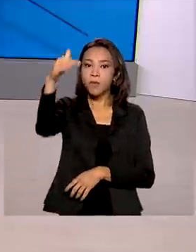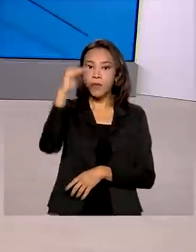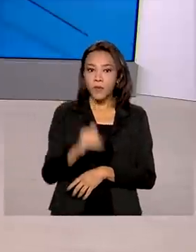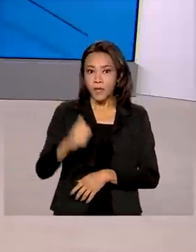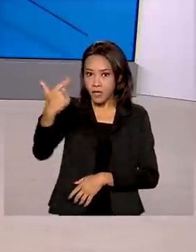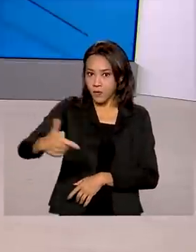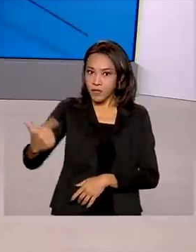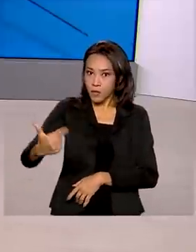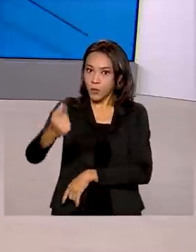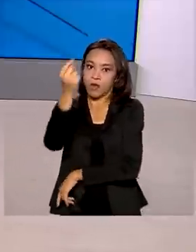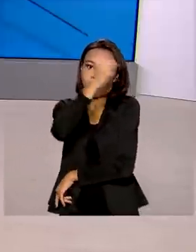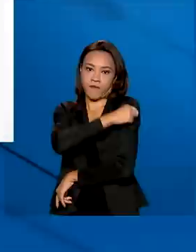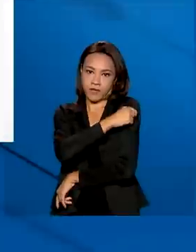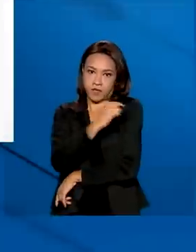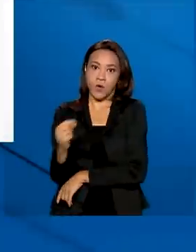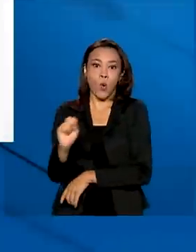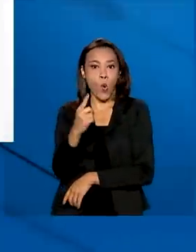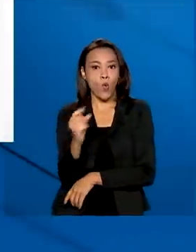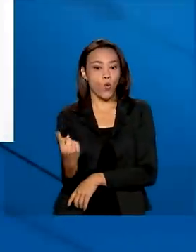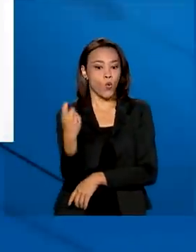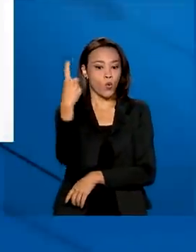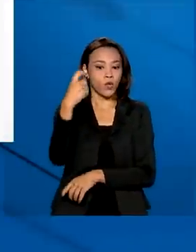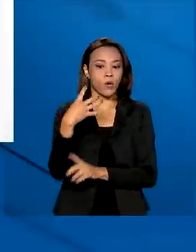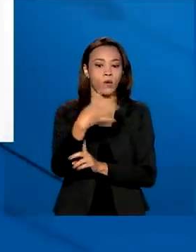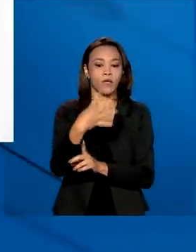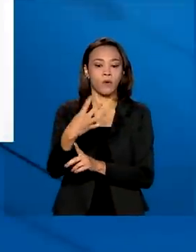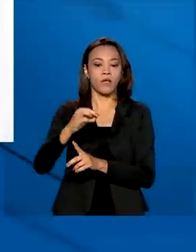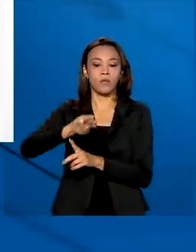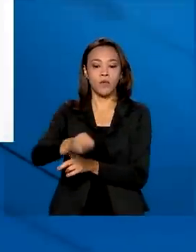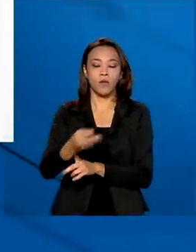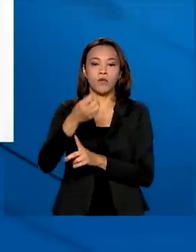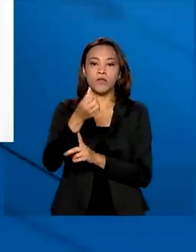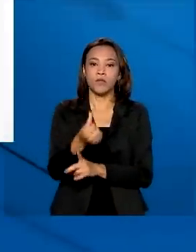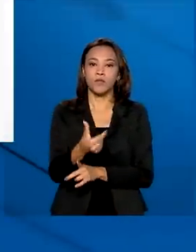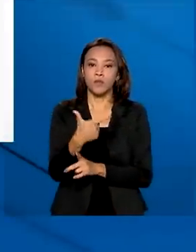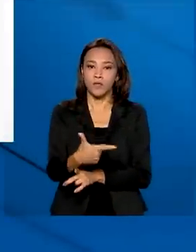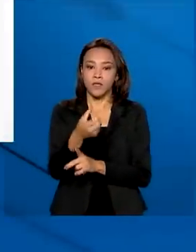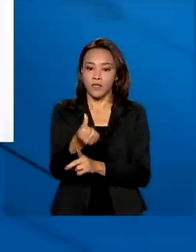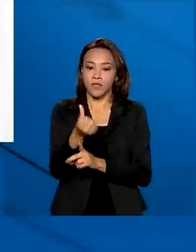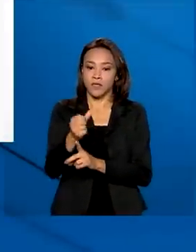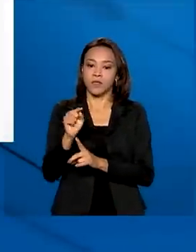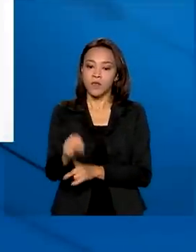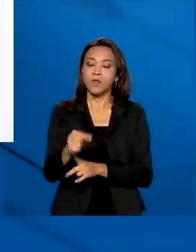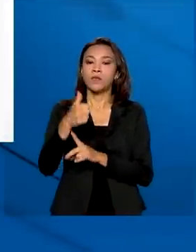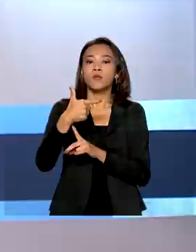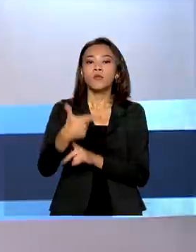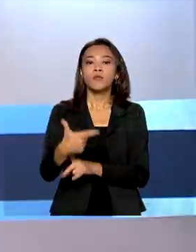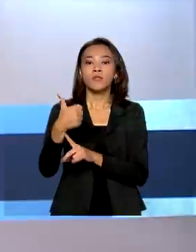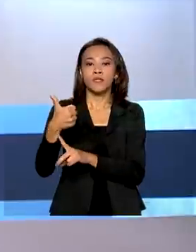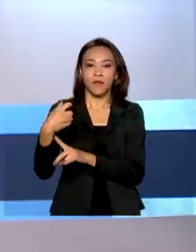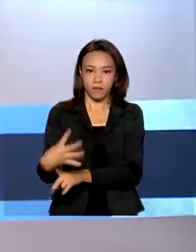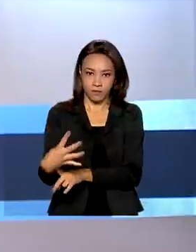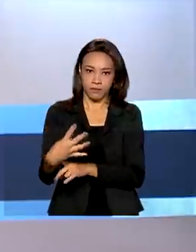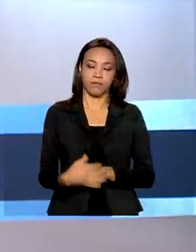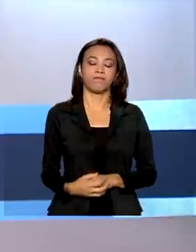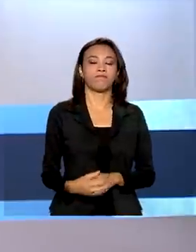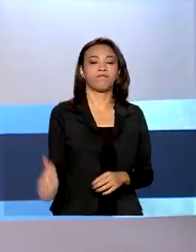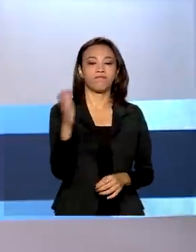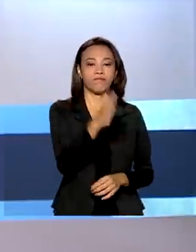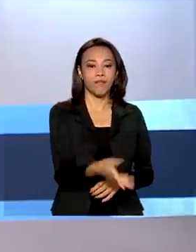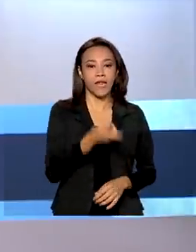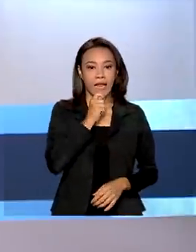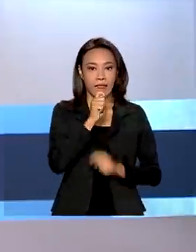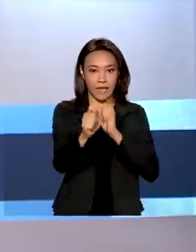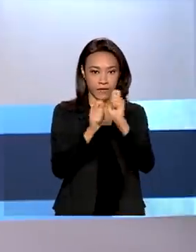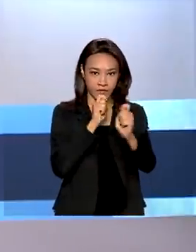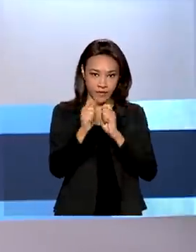com a segunda dose ou dose única 44 milhões 266 mil 214. Em entrevista